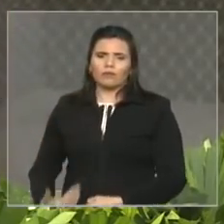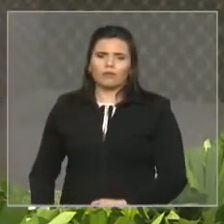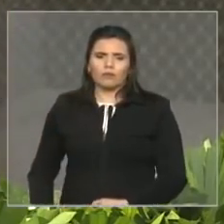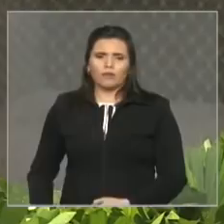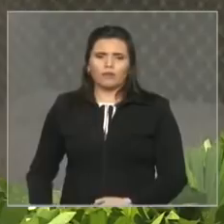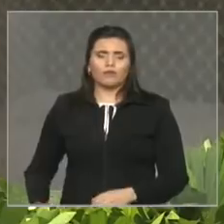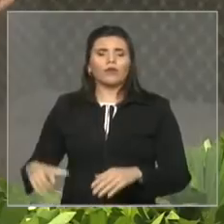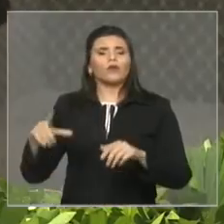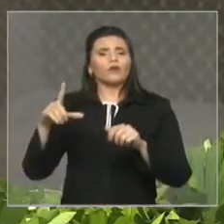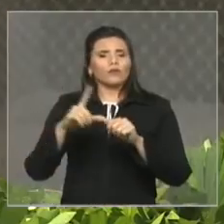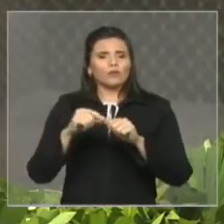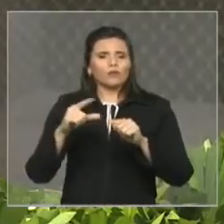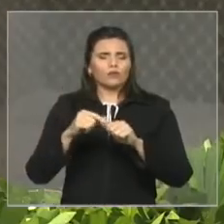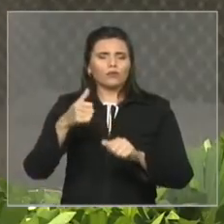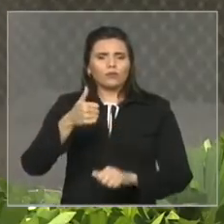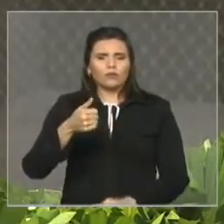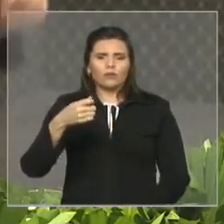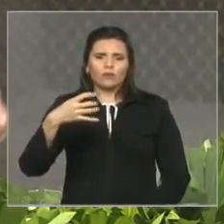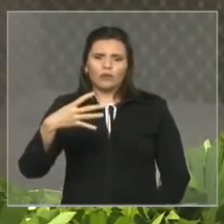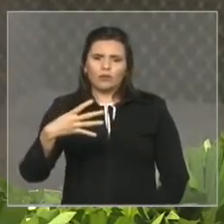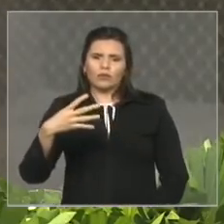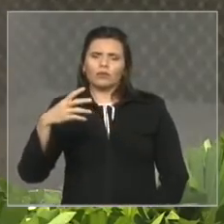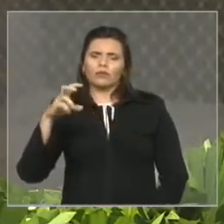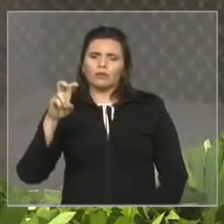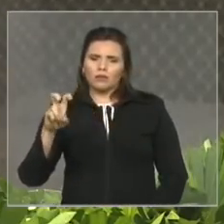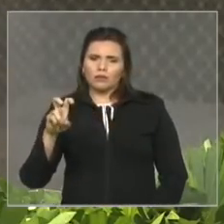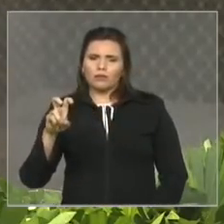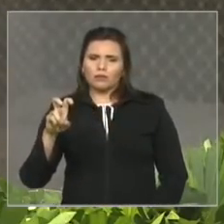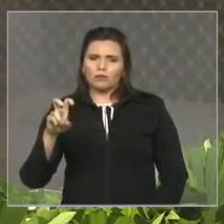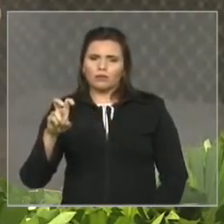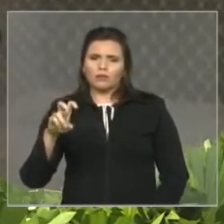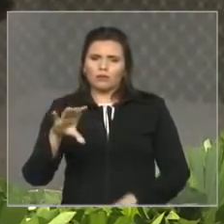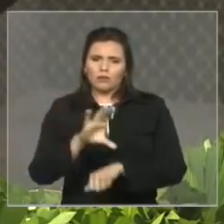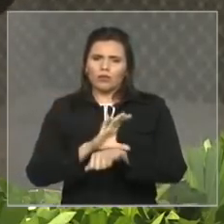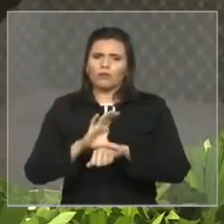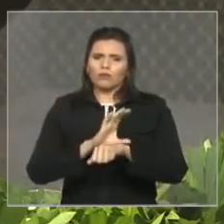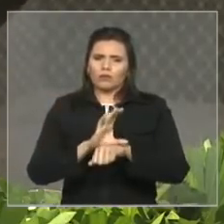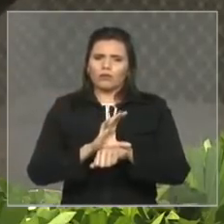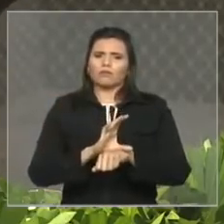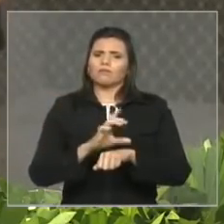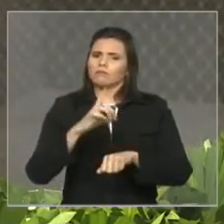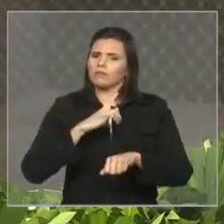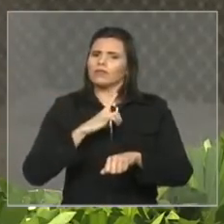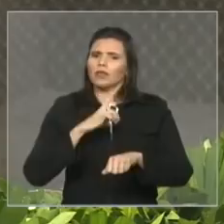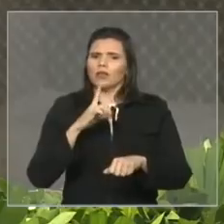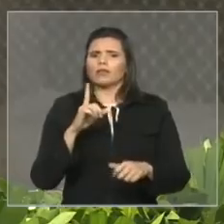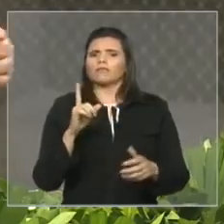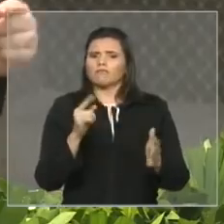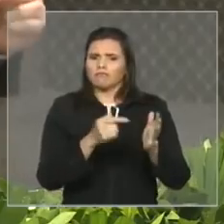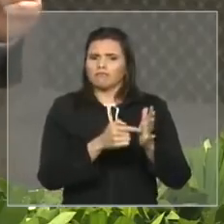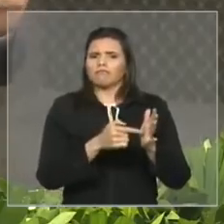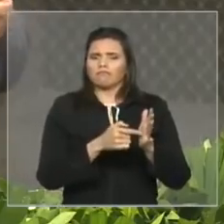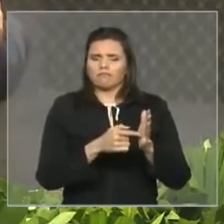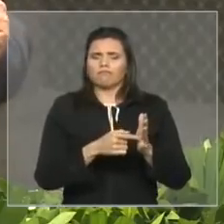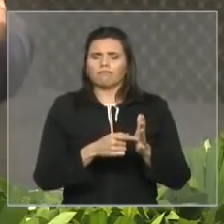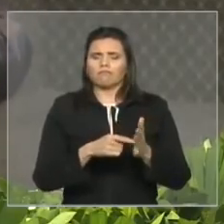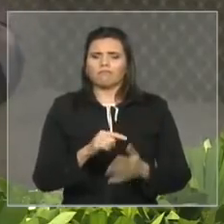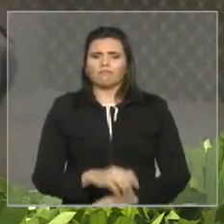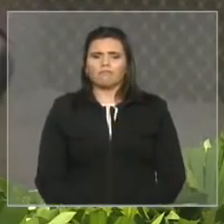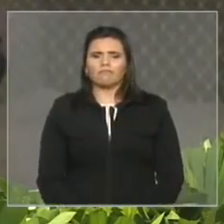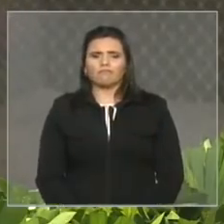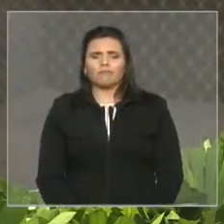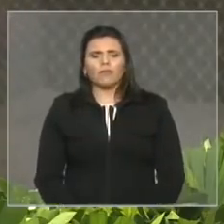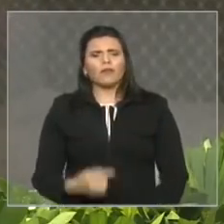carta magna o decreto que hoje editei garante que no máximo no mês de maio essa devolução